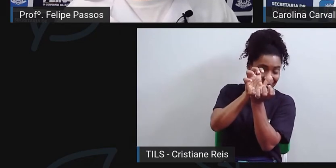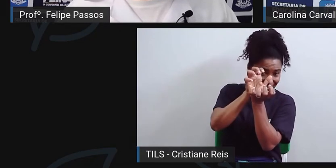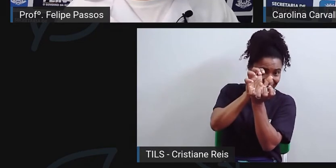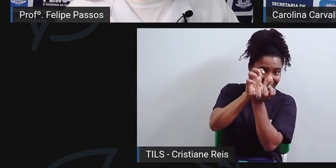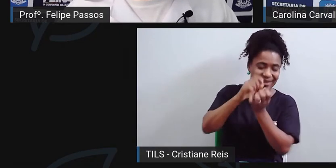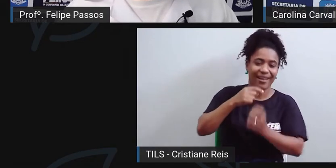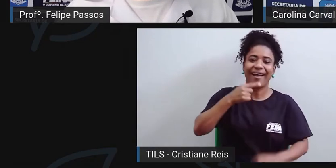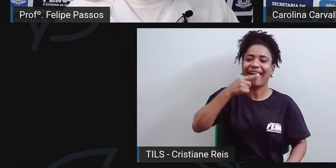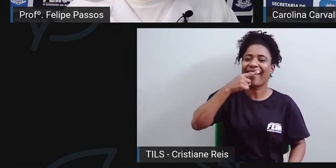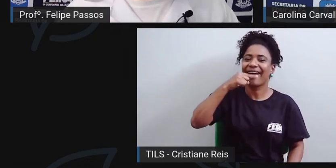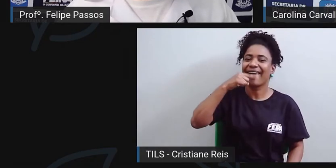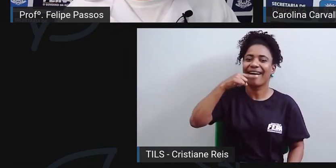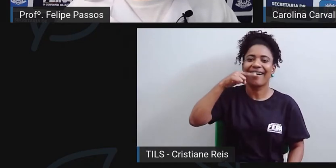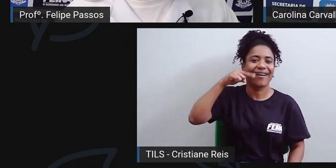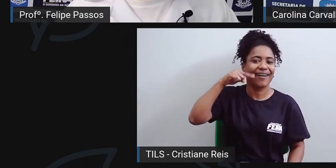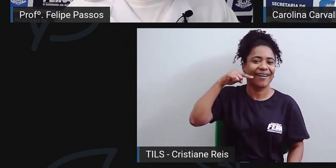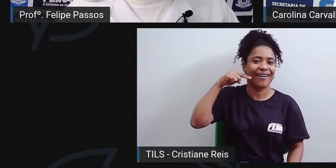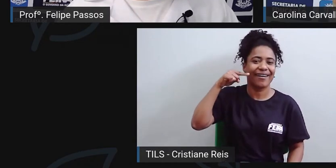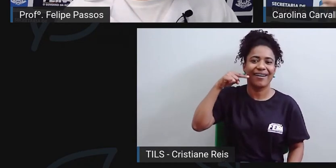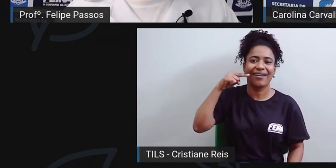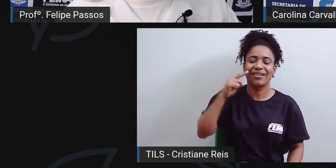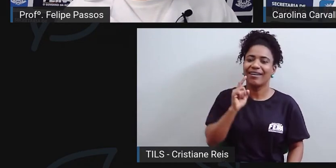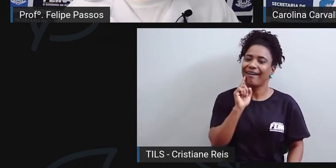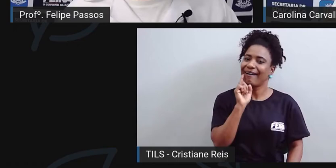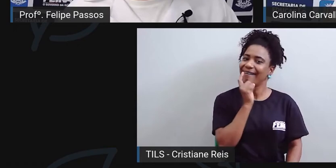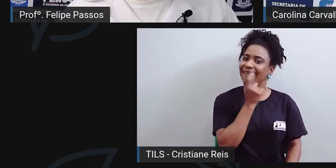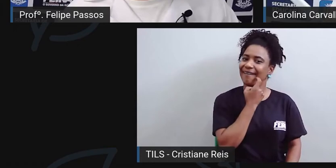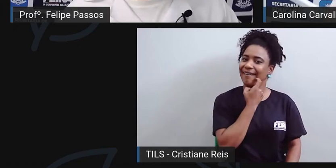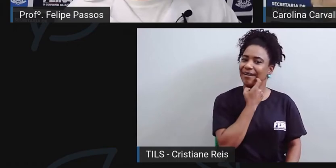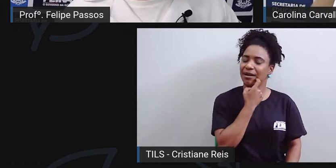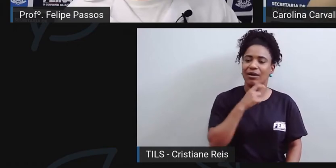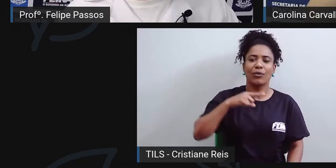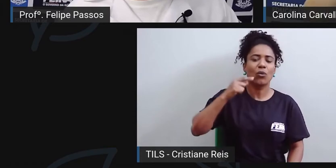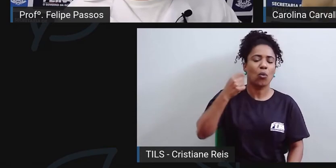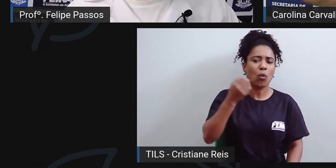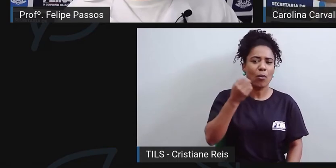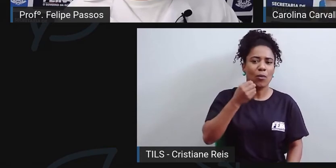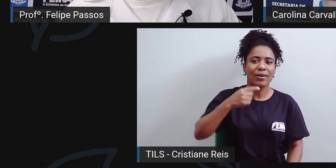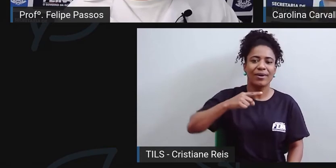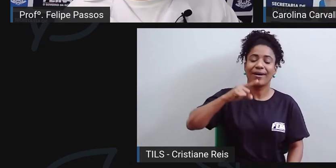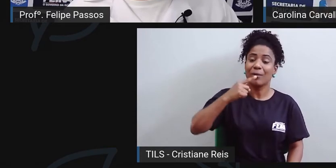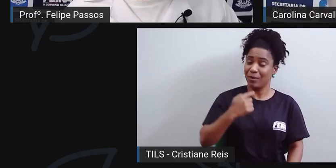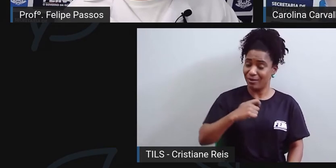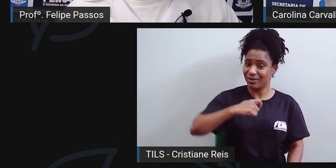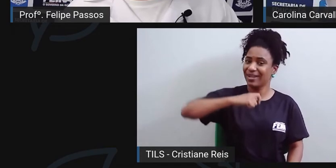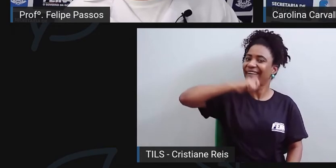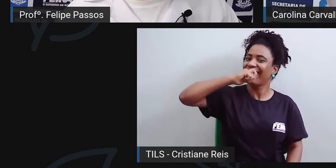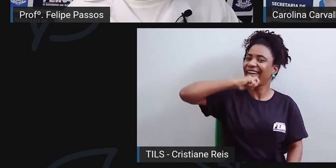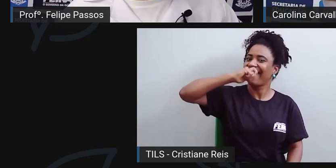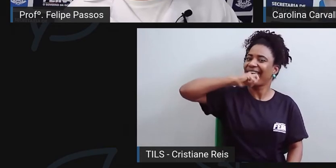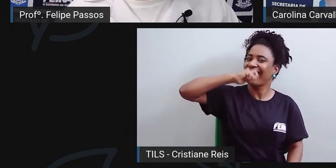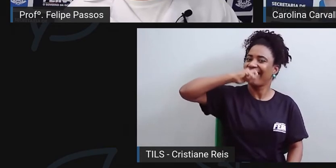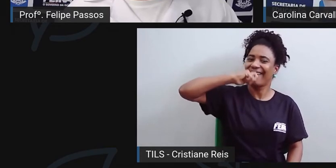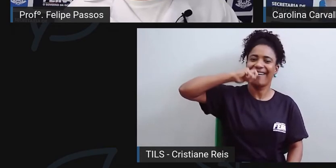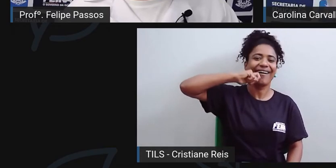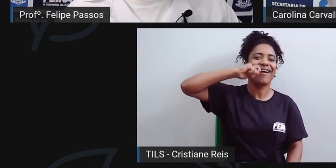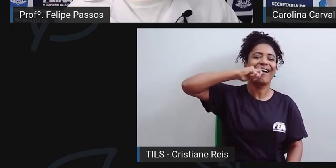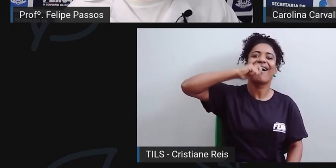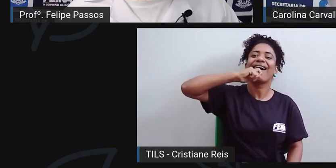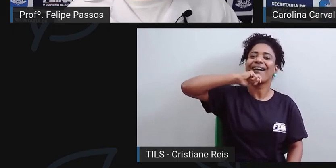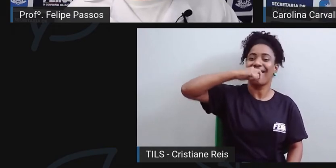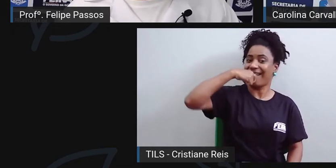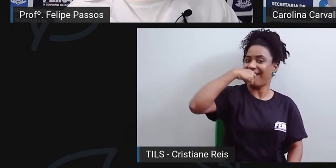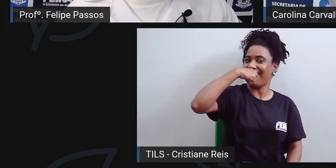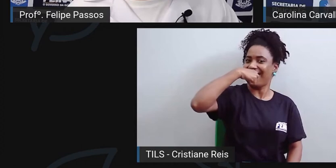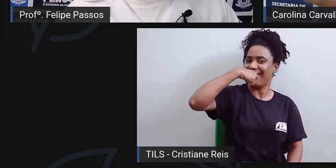Nessa parte aqui da curva, eu tenho que mudar a posição da minha escova para eu conseguir limpar esses dentes daqui da frente,